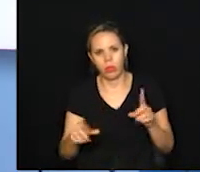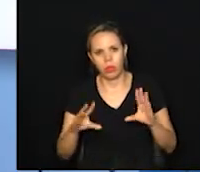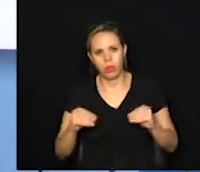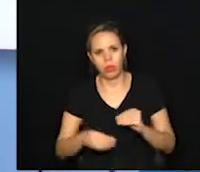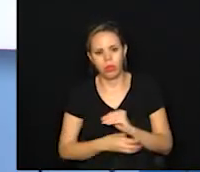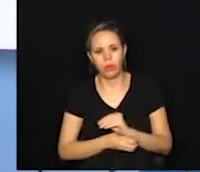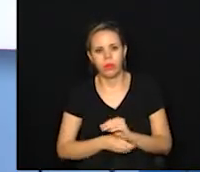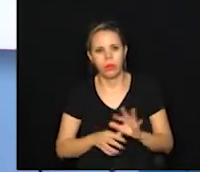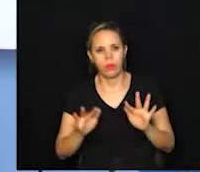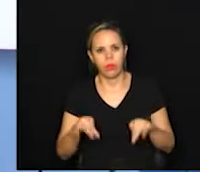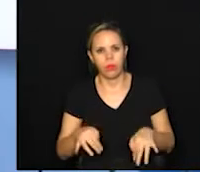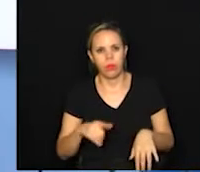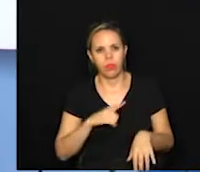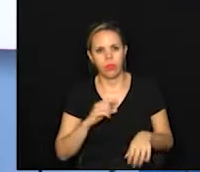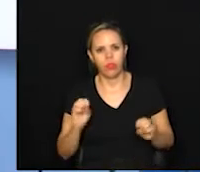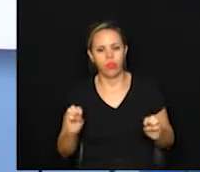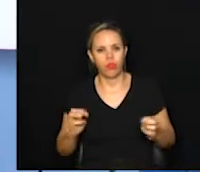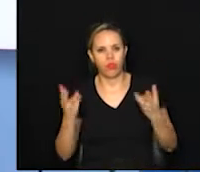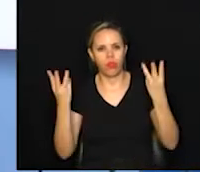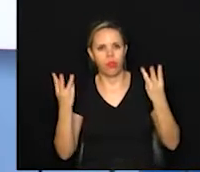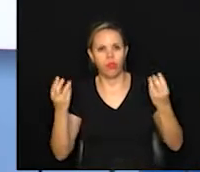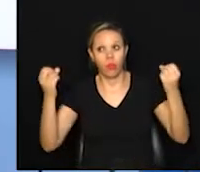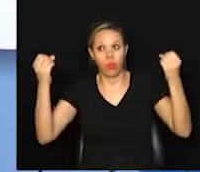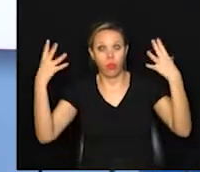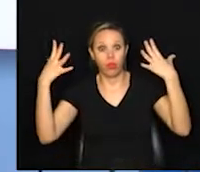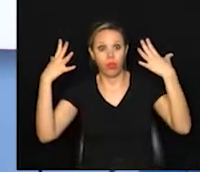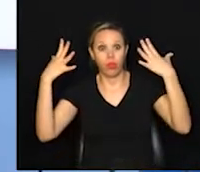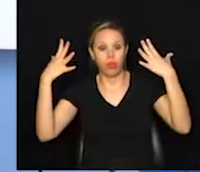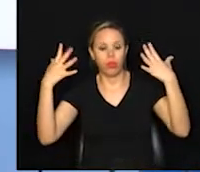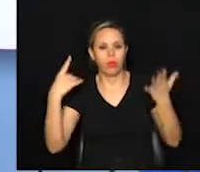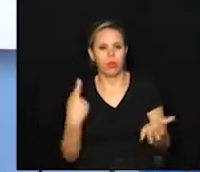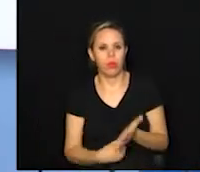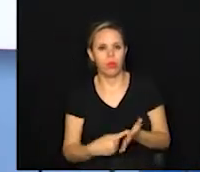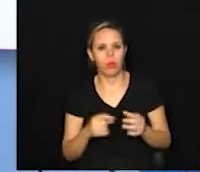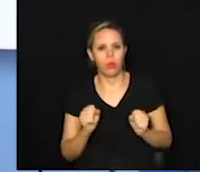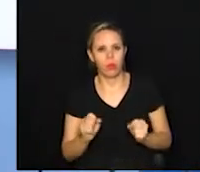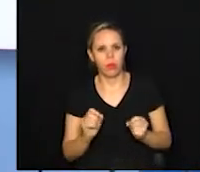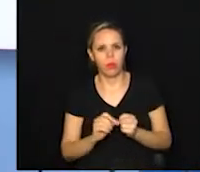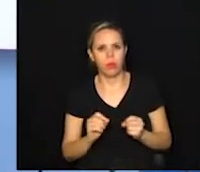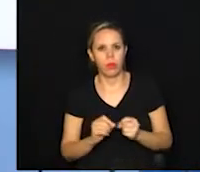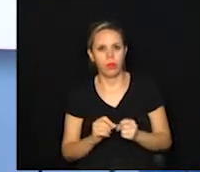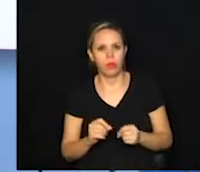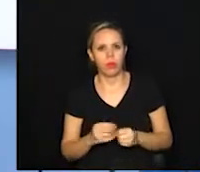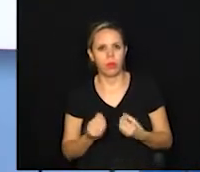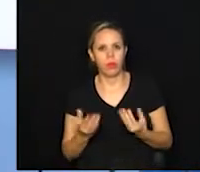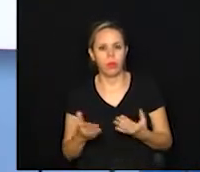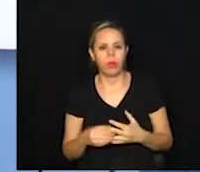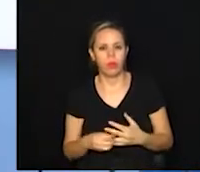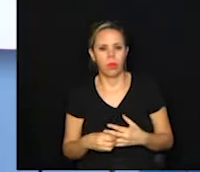E no final vai ter, inclusive, um show de iluminação. O agendamento pode ser feito, olha, eu vou dar o endereço.